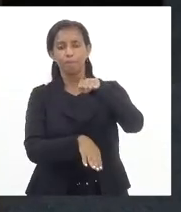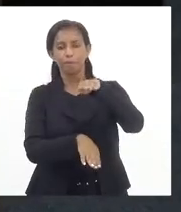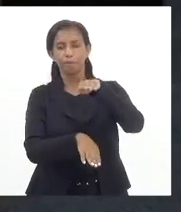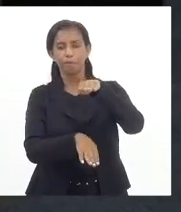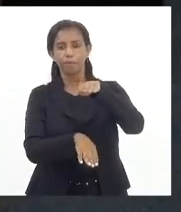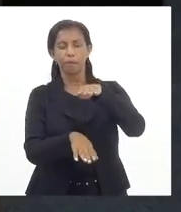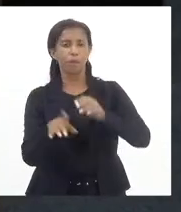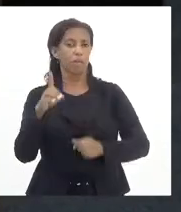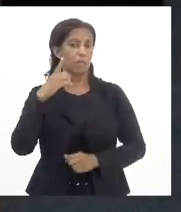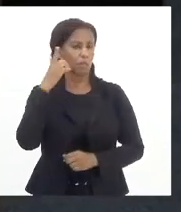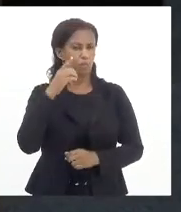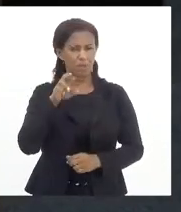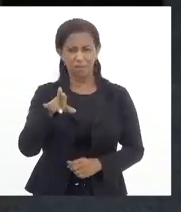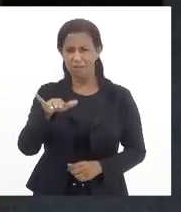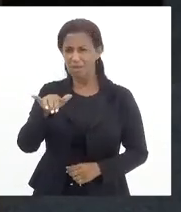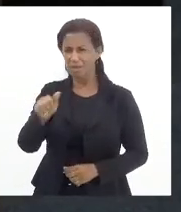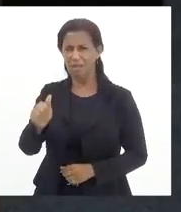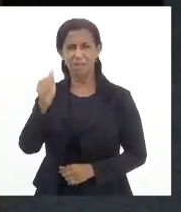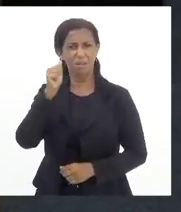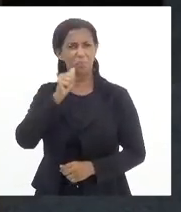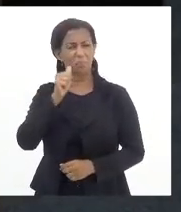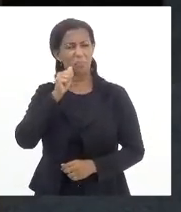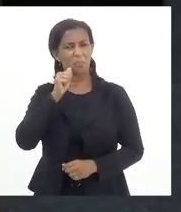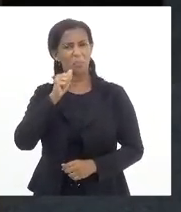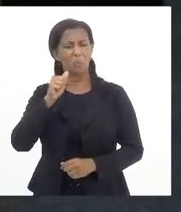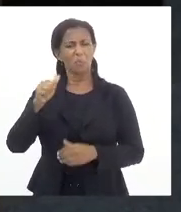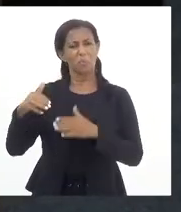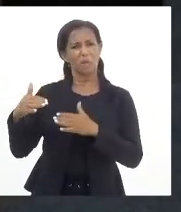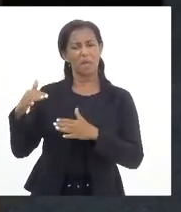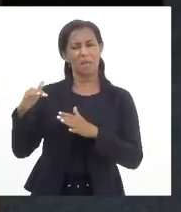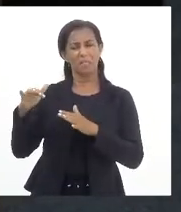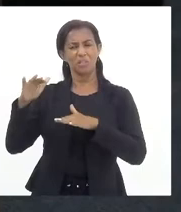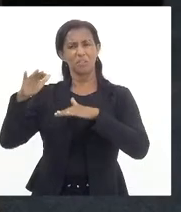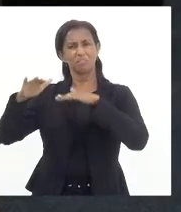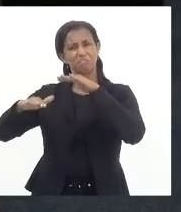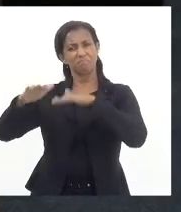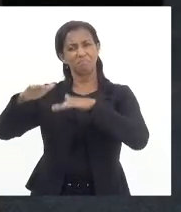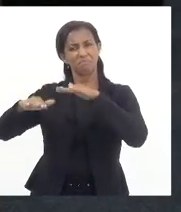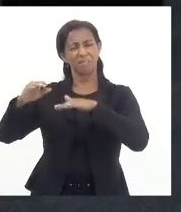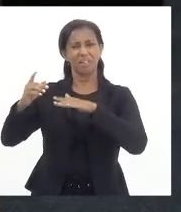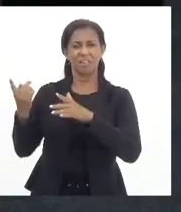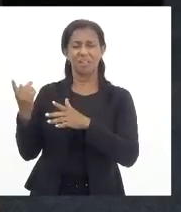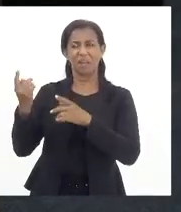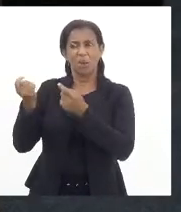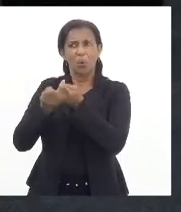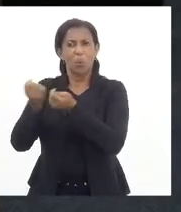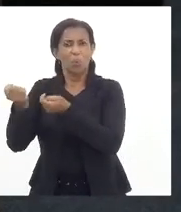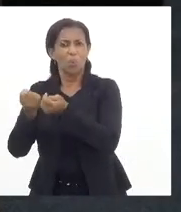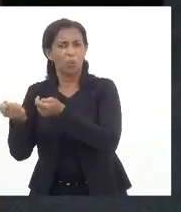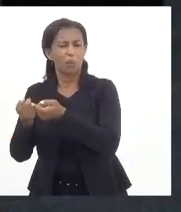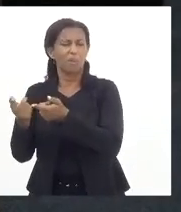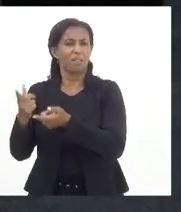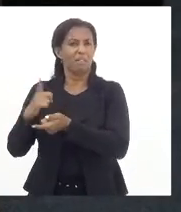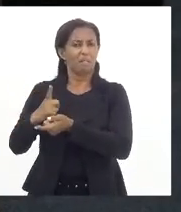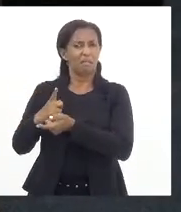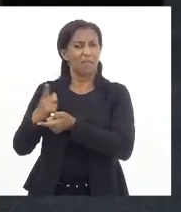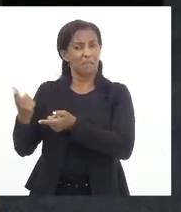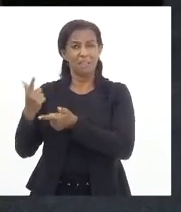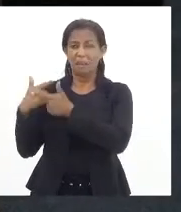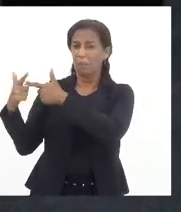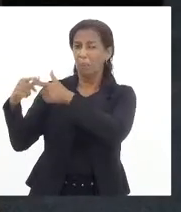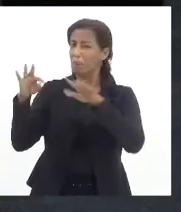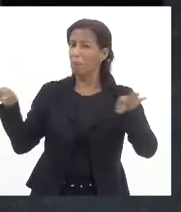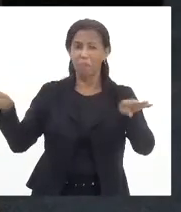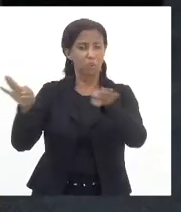a deputada Célia Jordão, mulheres de classe média, classe média alta, mulheres da elite econômica, quando enfrentam esse problema, e é dramático para